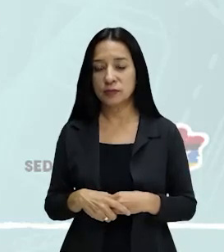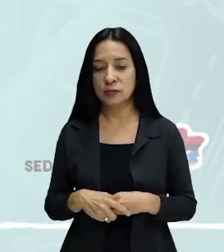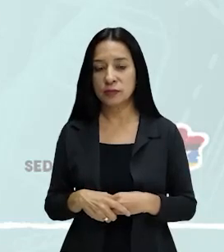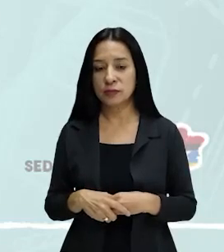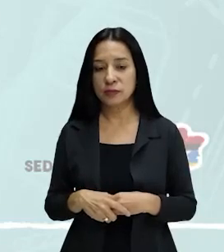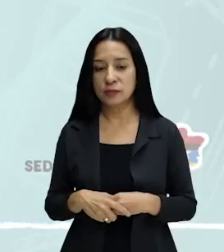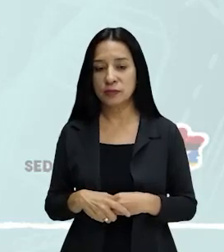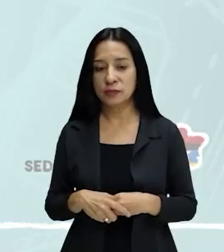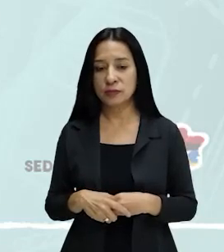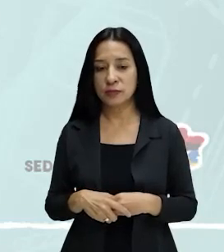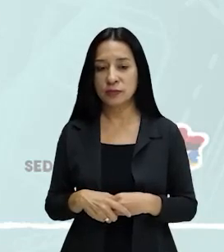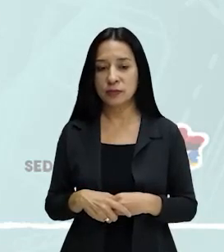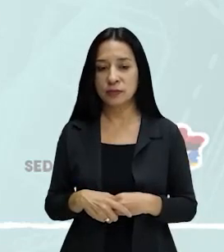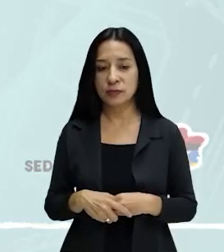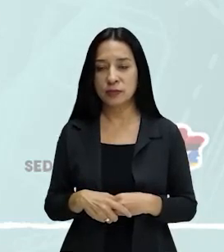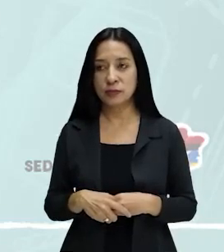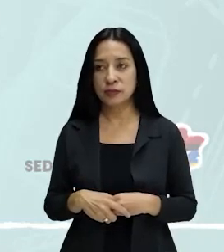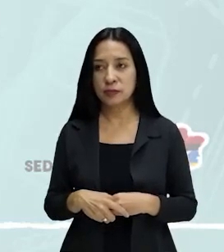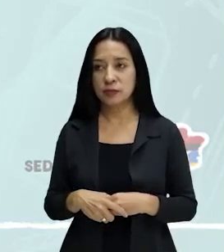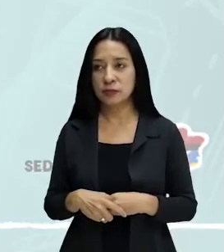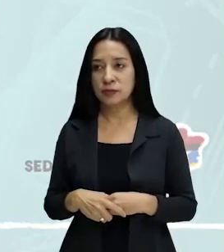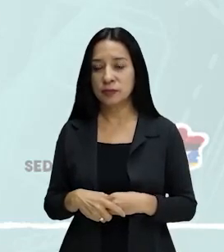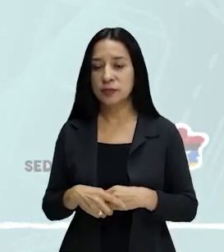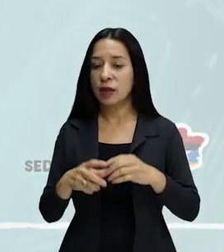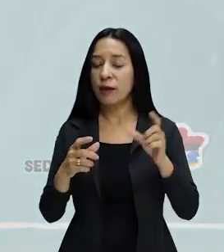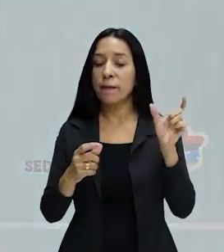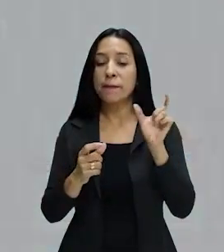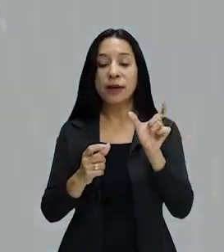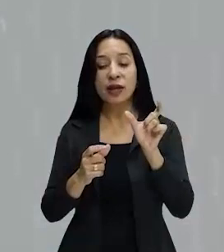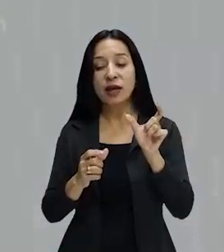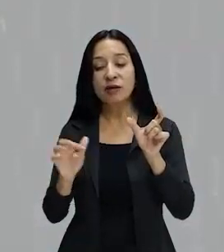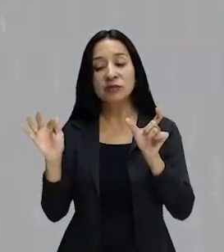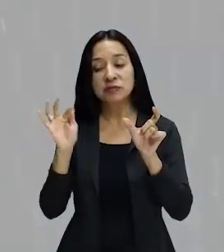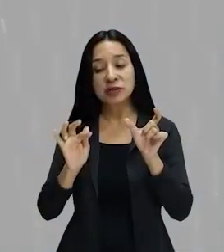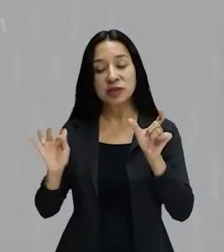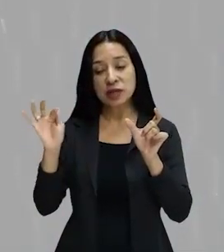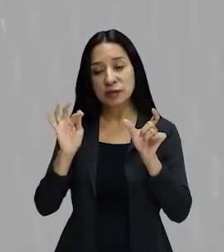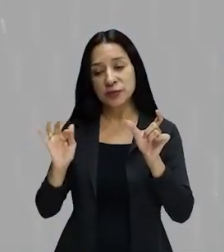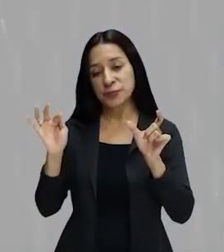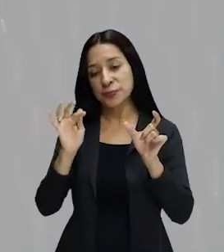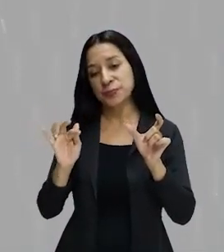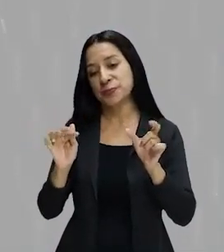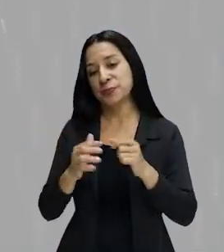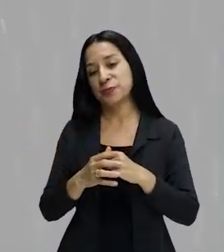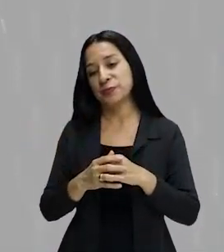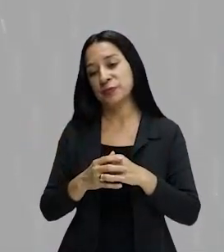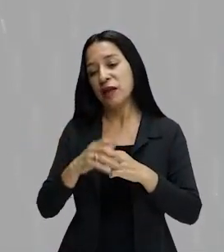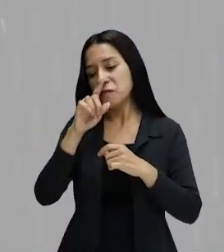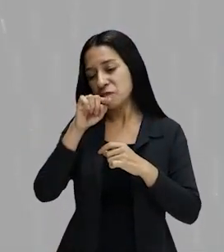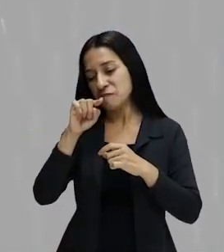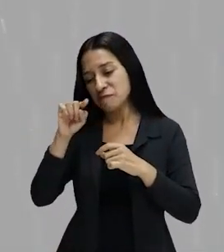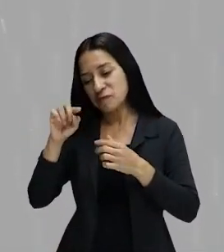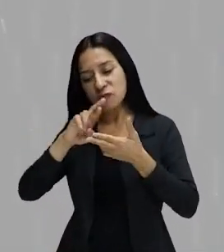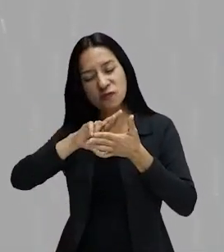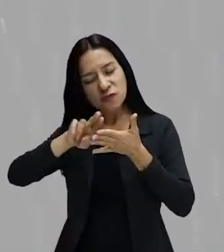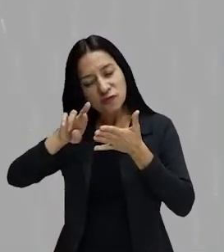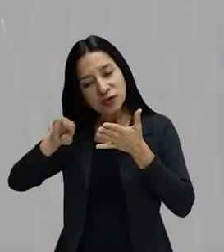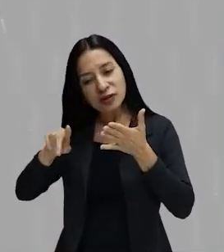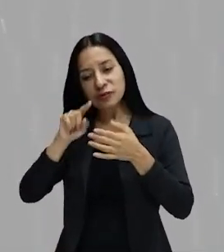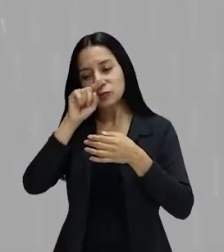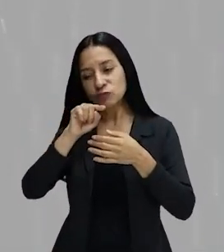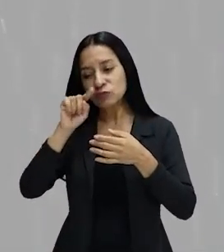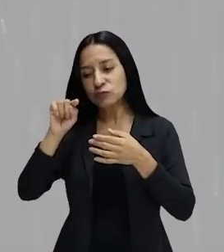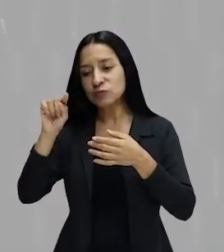ecreter e telefoner. Olha aqui. Palavras francesas que têm vários acentos gráficos. No caso aqui, o agudo.